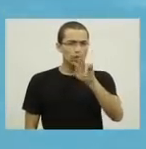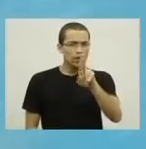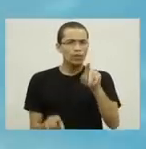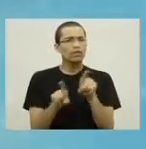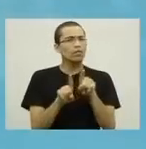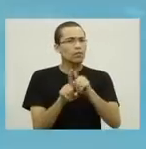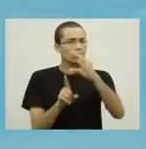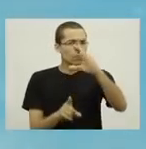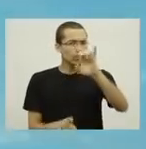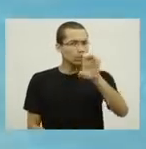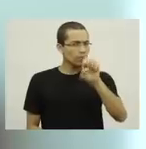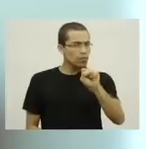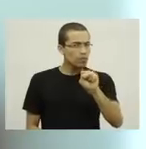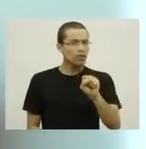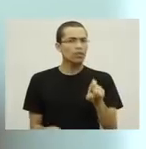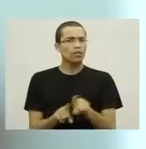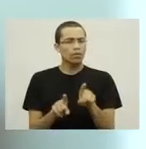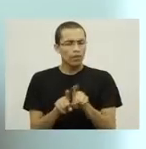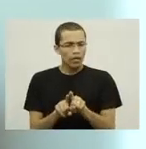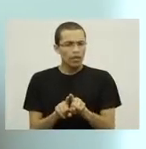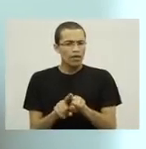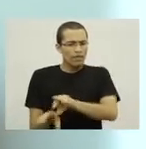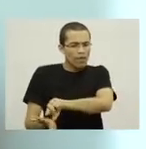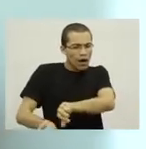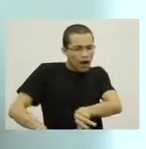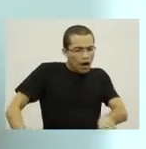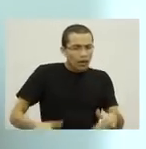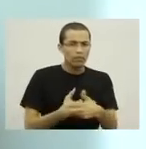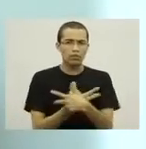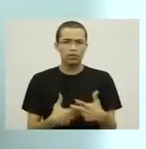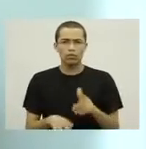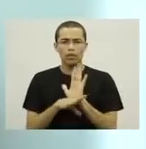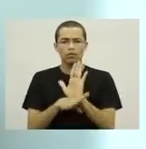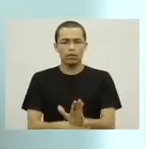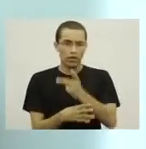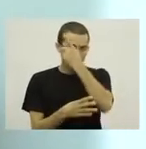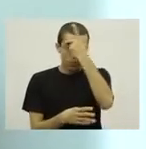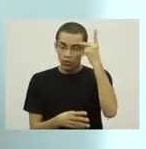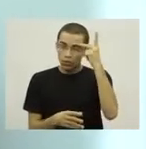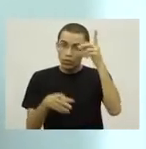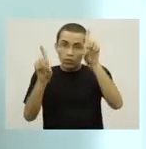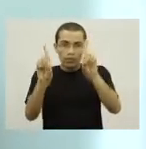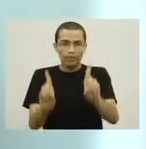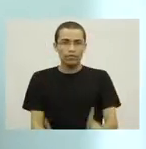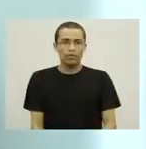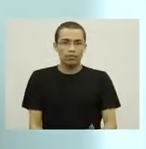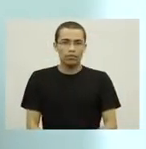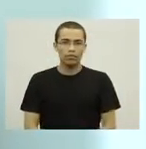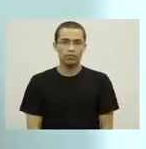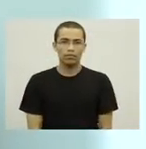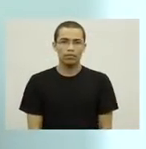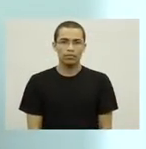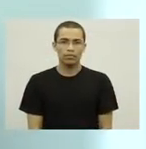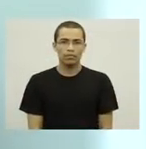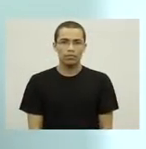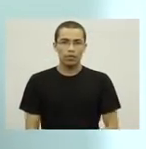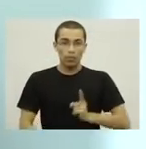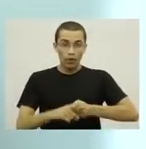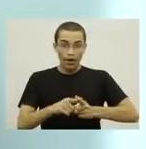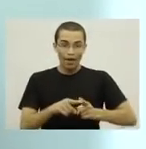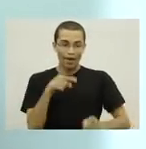criou o CIES, criou uma rede de proteção social para o segmento da pessoa com deficiência. Porque